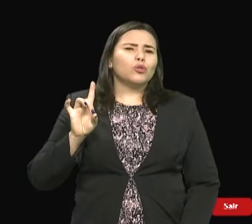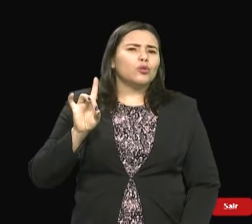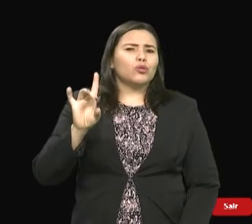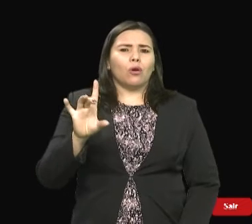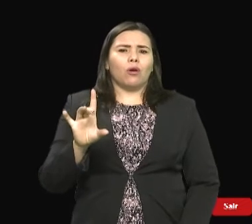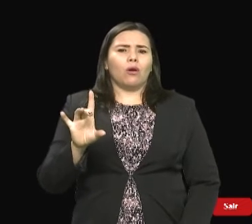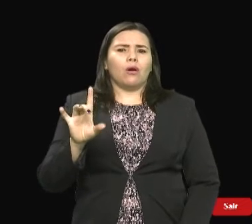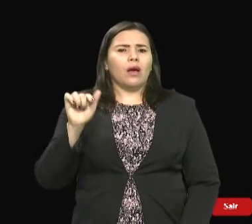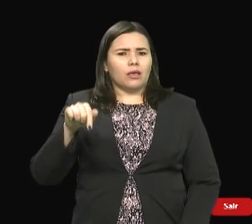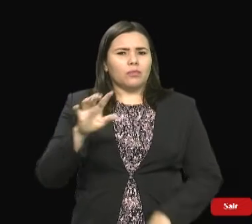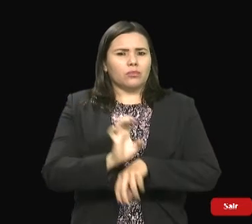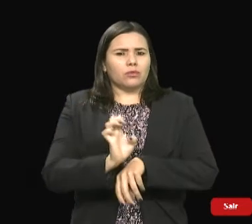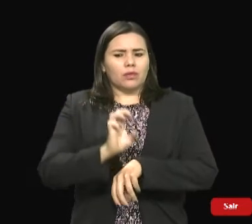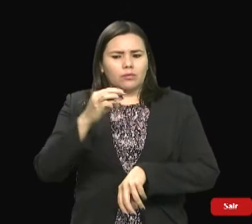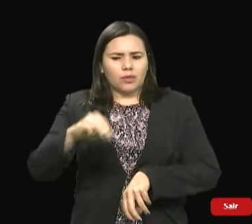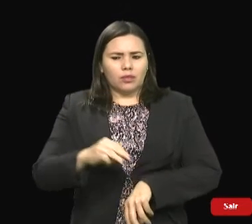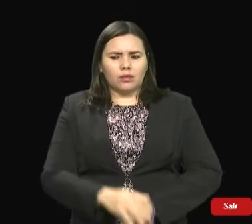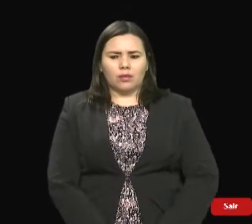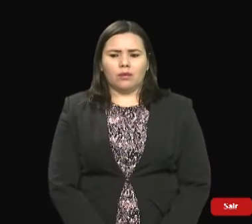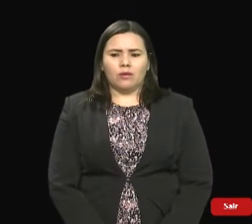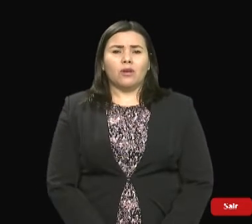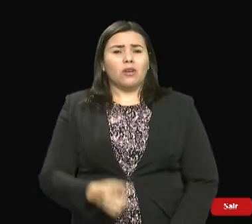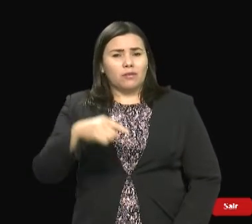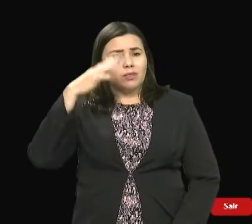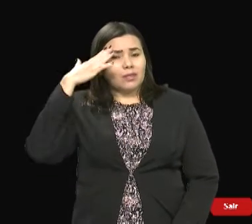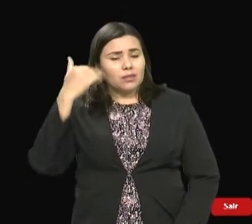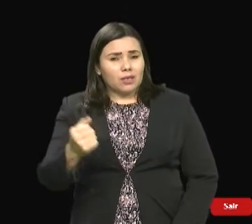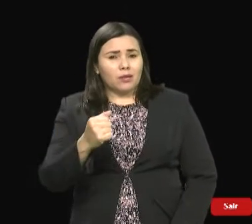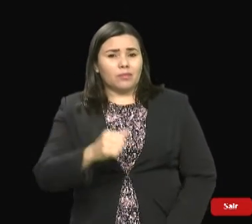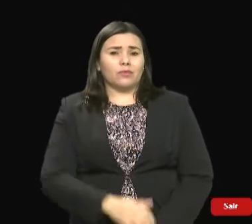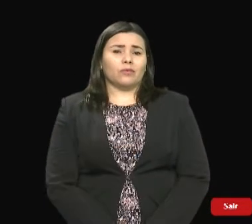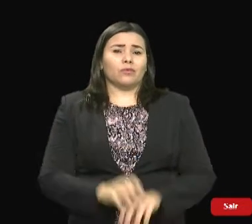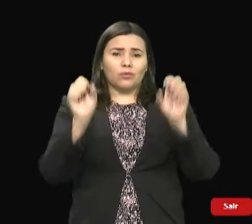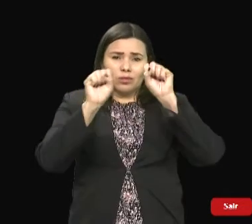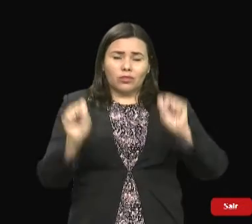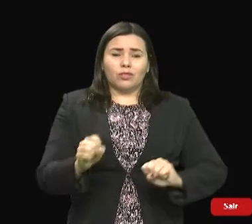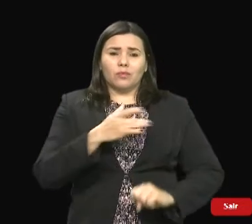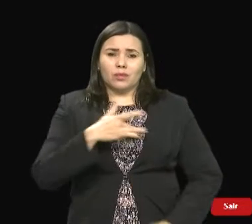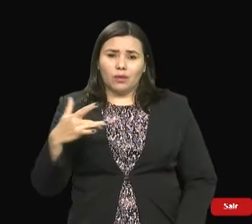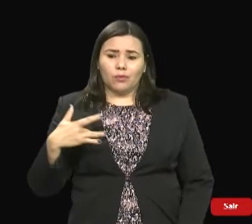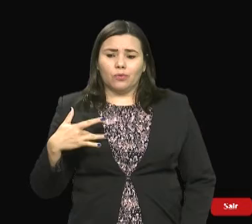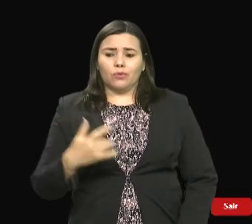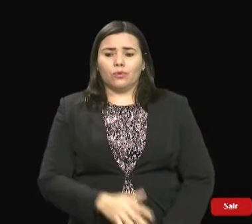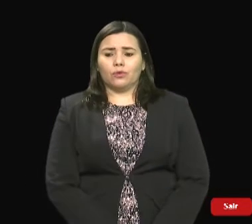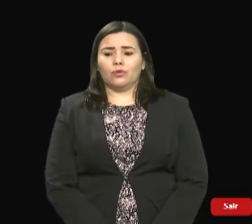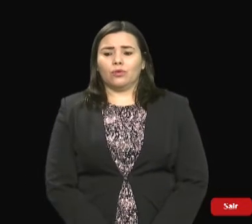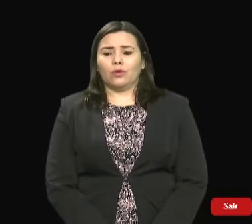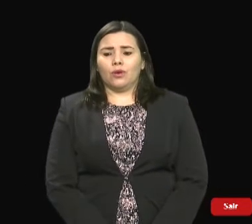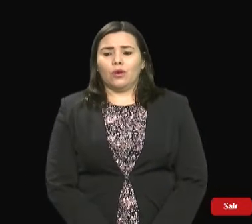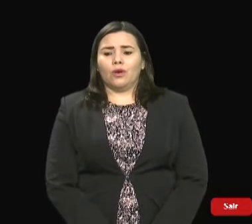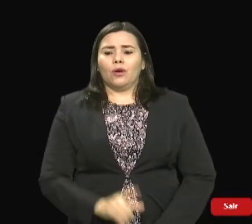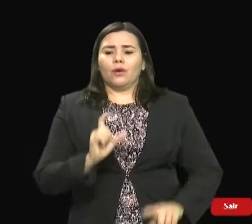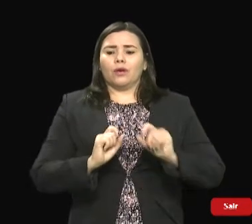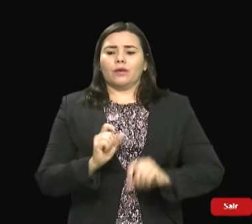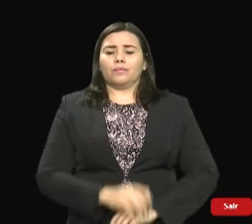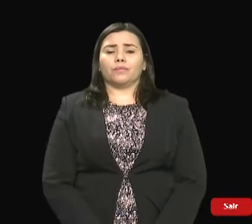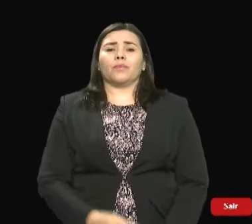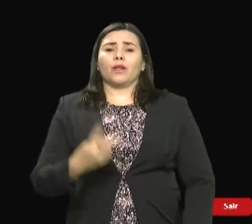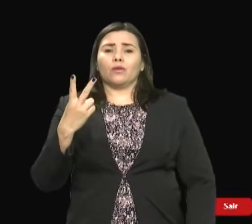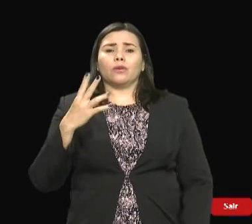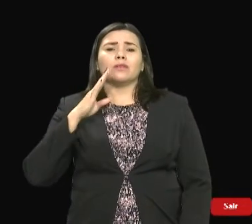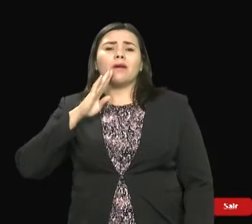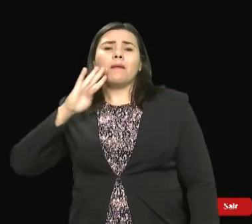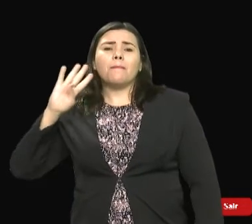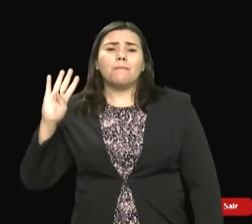e atuar dentro do sistema de saúde. Hoje, o estado do Maranhão aporta mais de R$ 2 bilhões